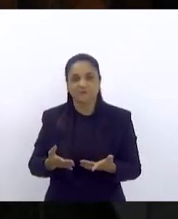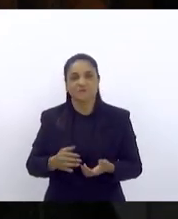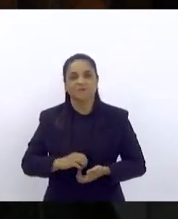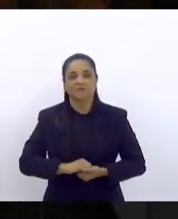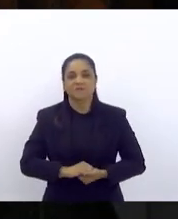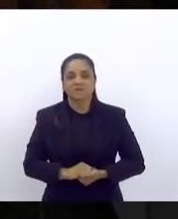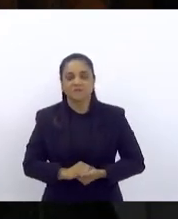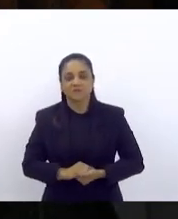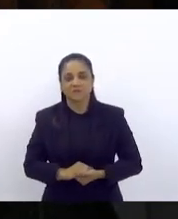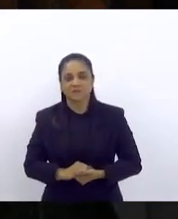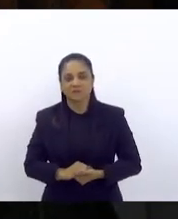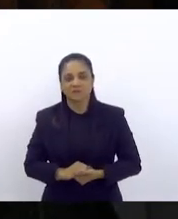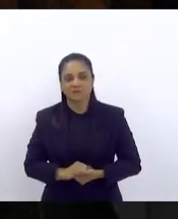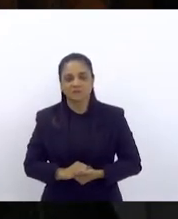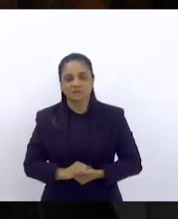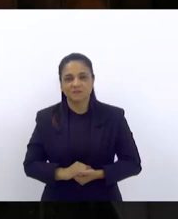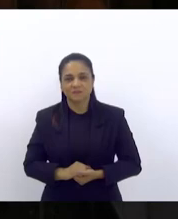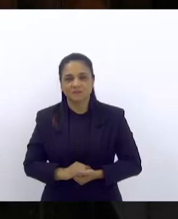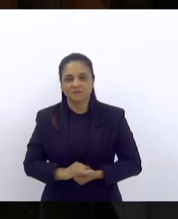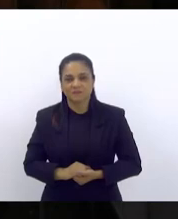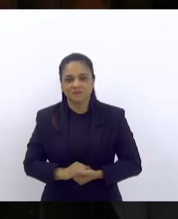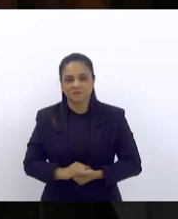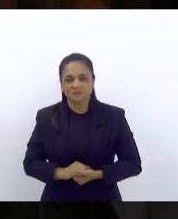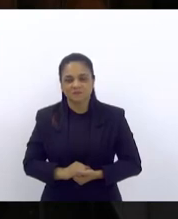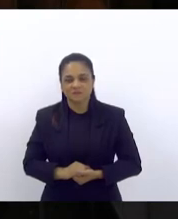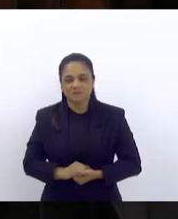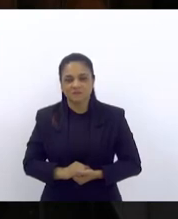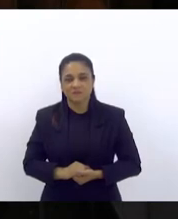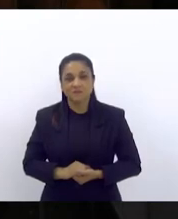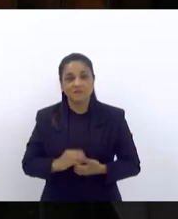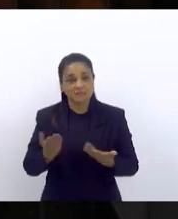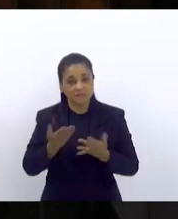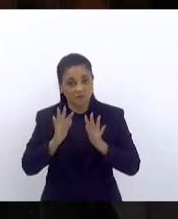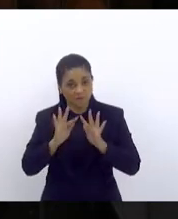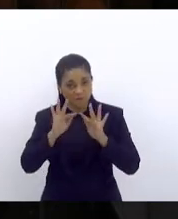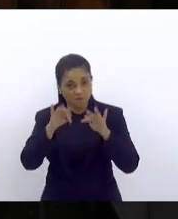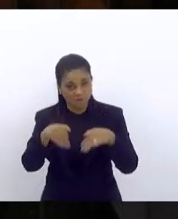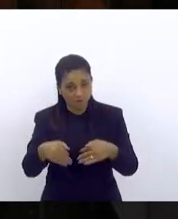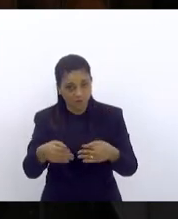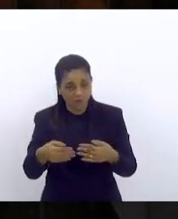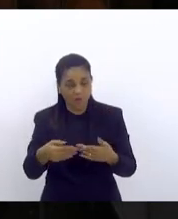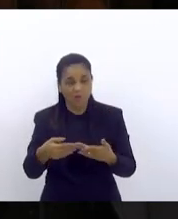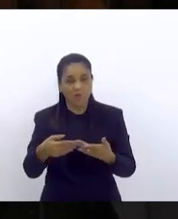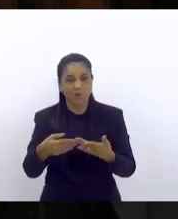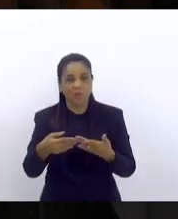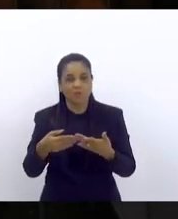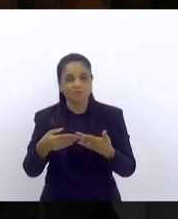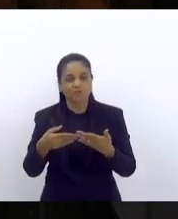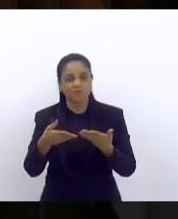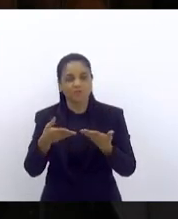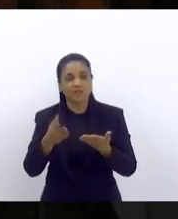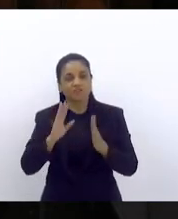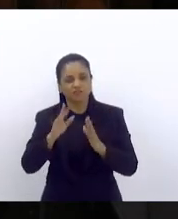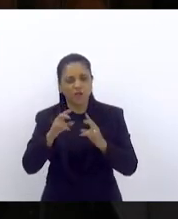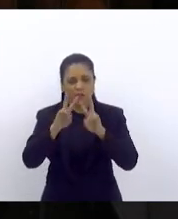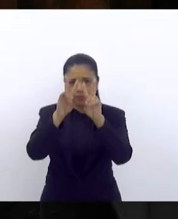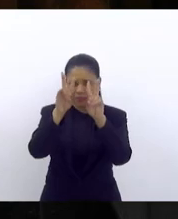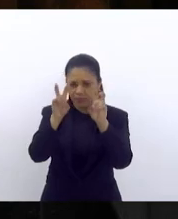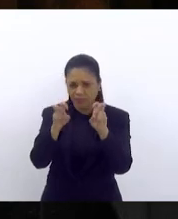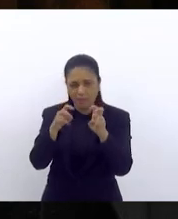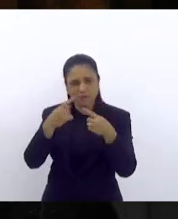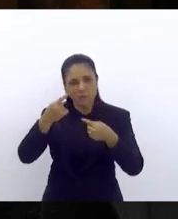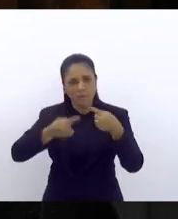queria nesse expediente final na linha aqui já abordada